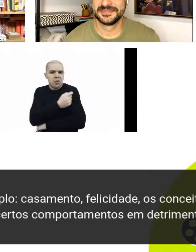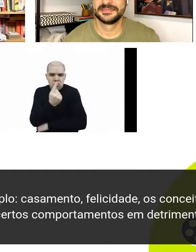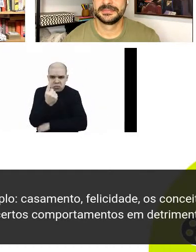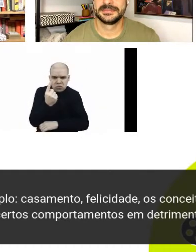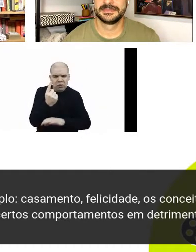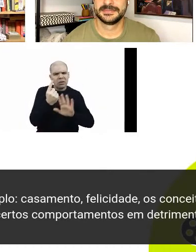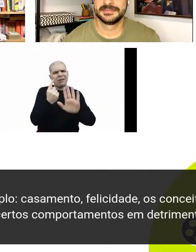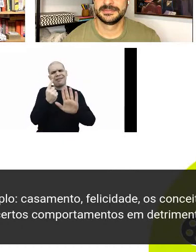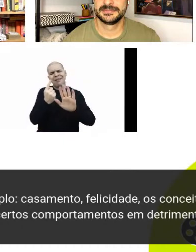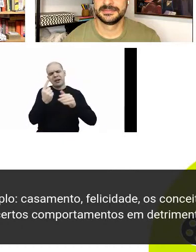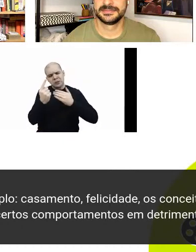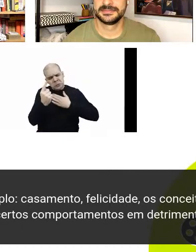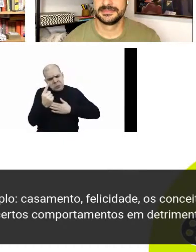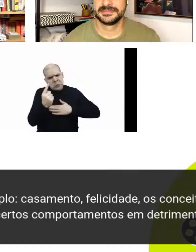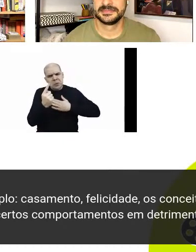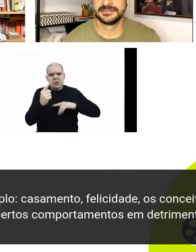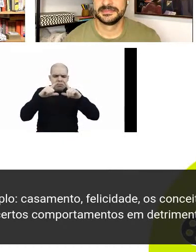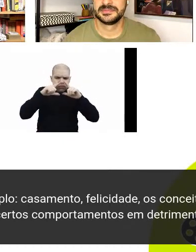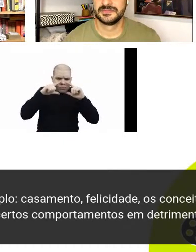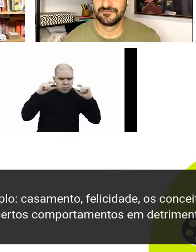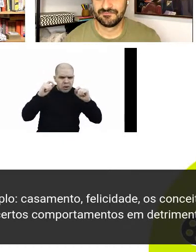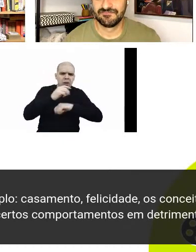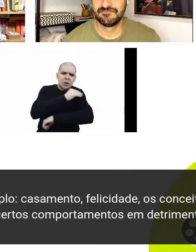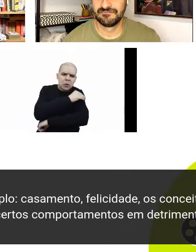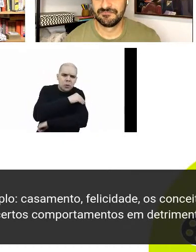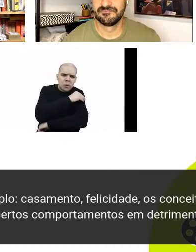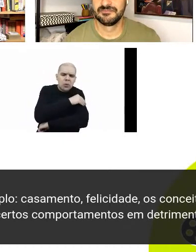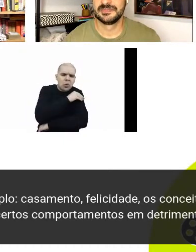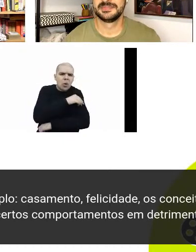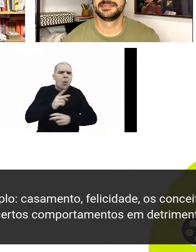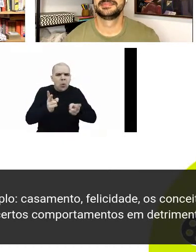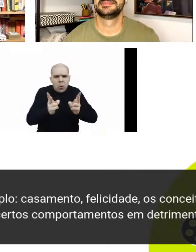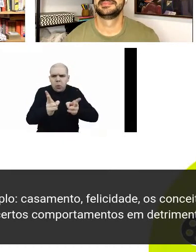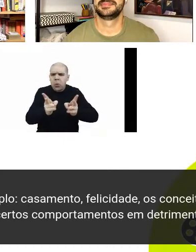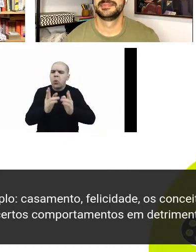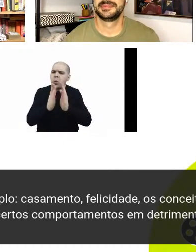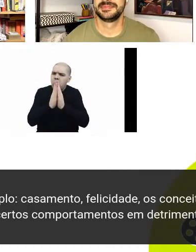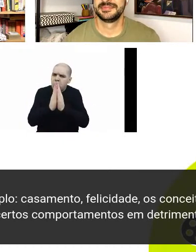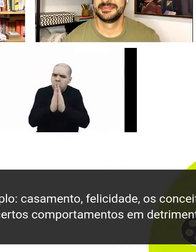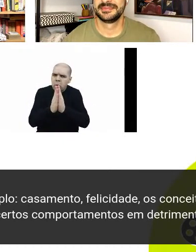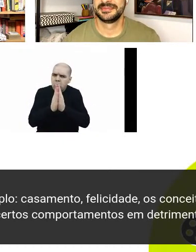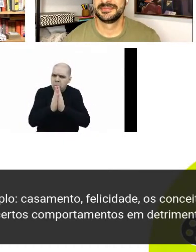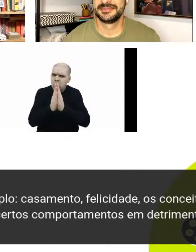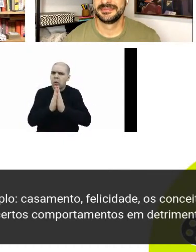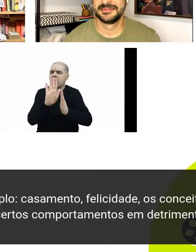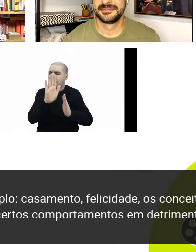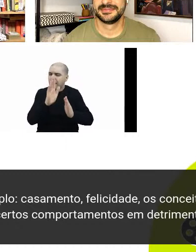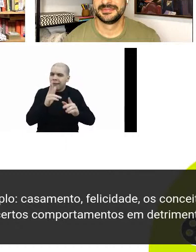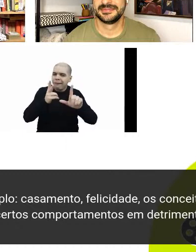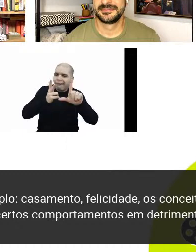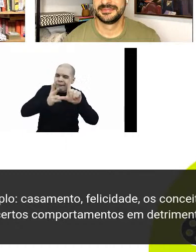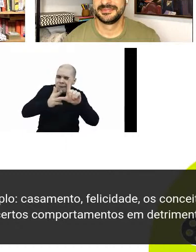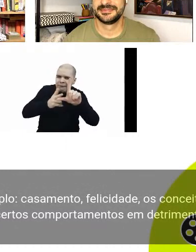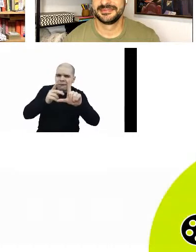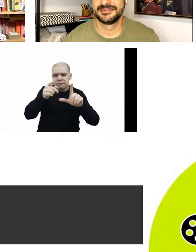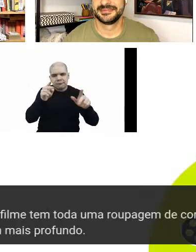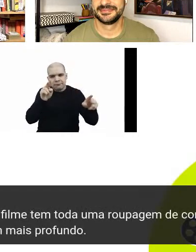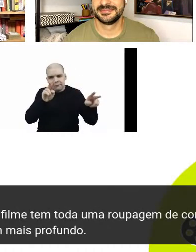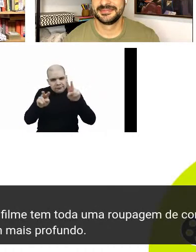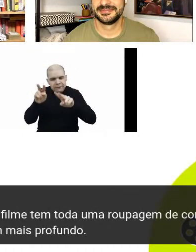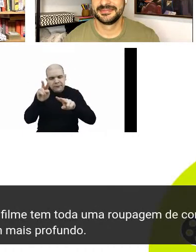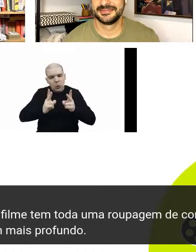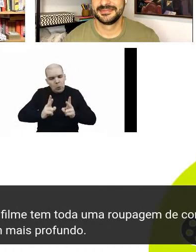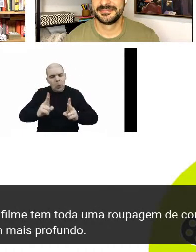álcool gel, muita máscara aí para todos os lugares, então continua nas programações online também com a gente, então Márcio,